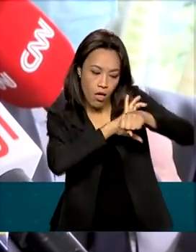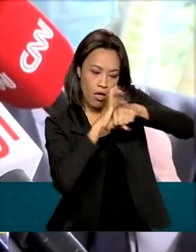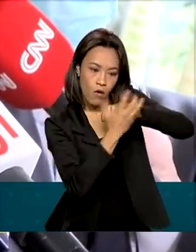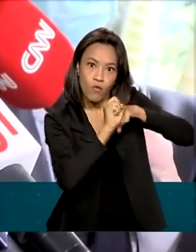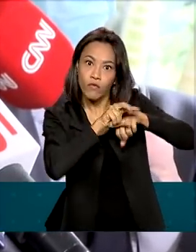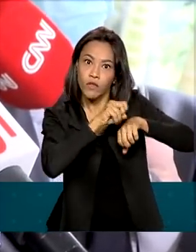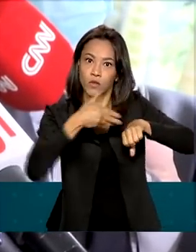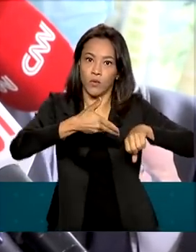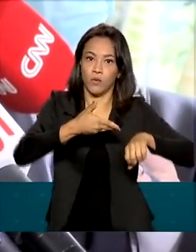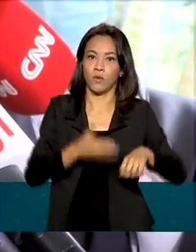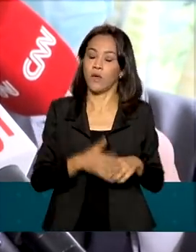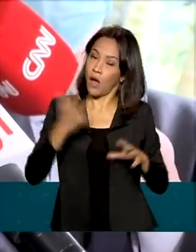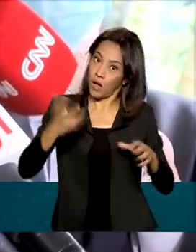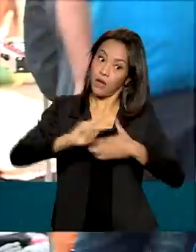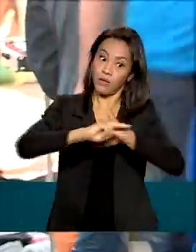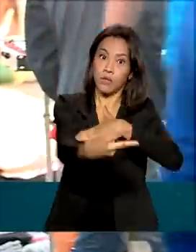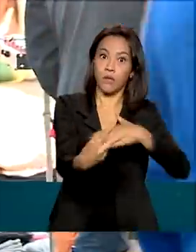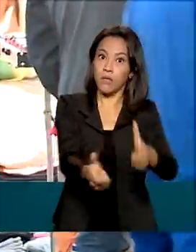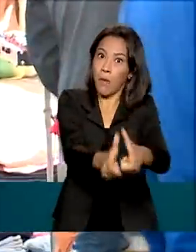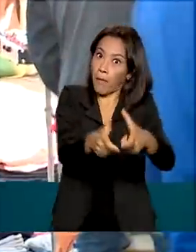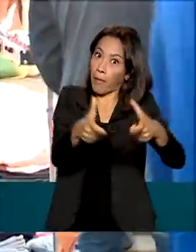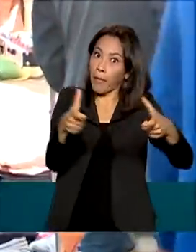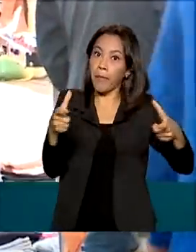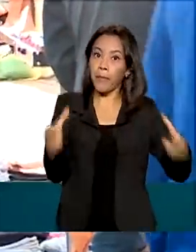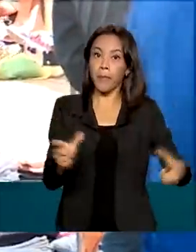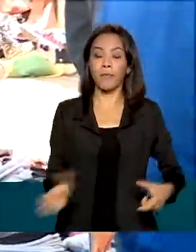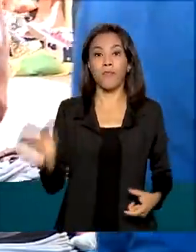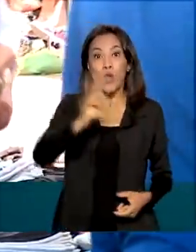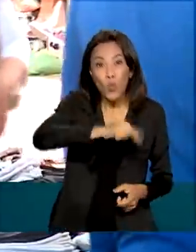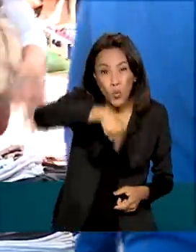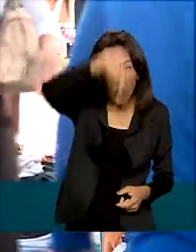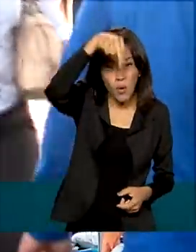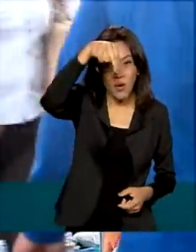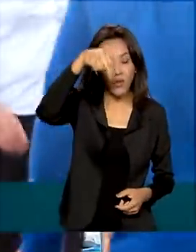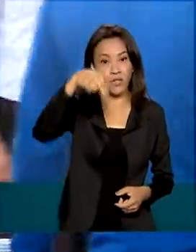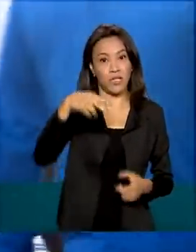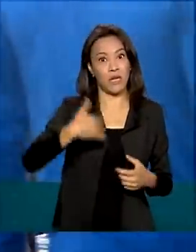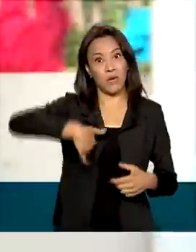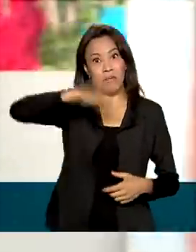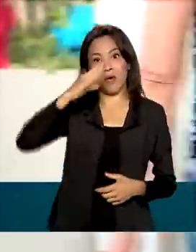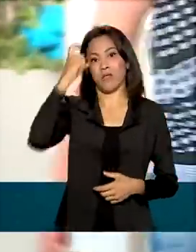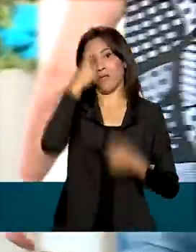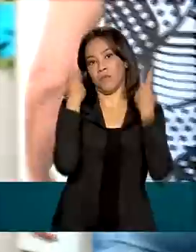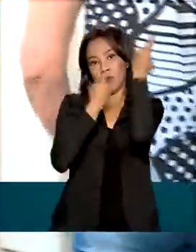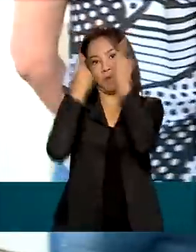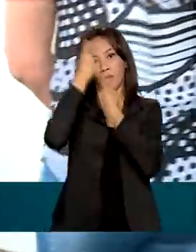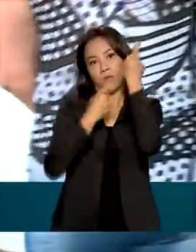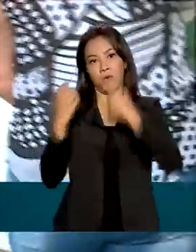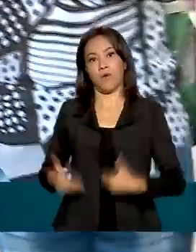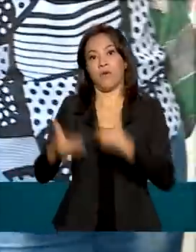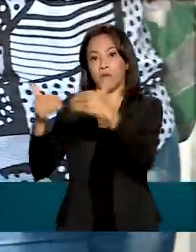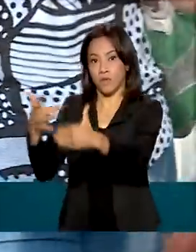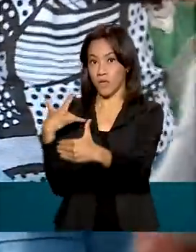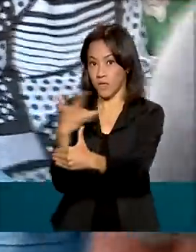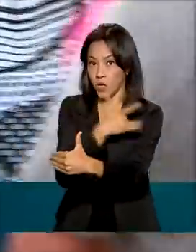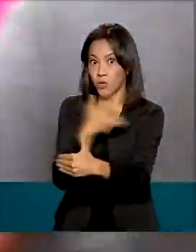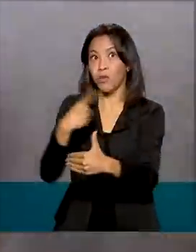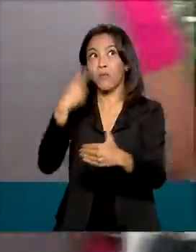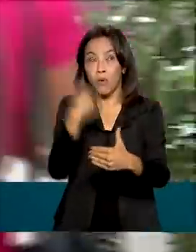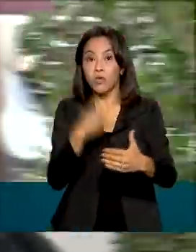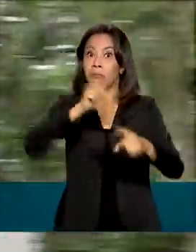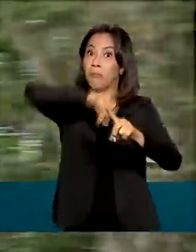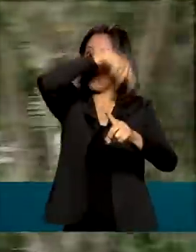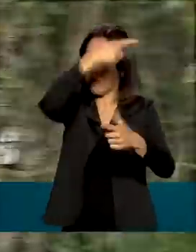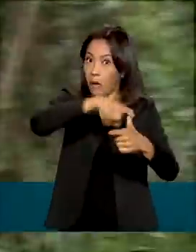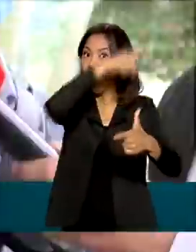consequência, aumento de casos. A região norte é a que mais preocupa o ministério, com a possibilidade de uma nova onda de